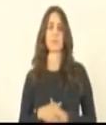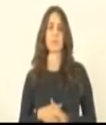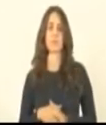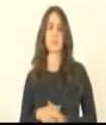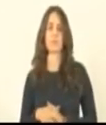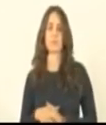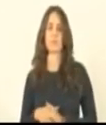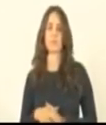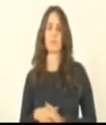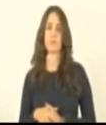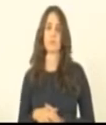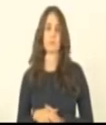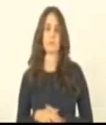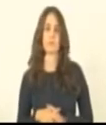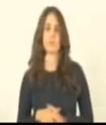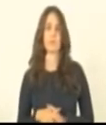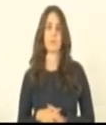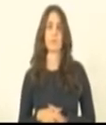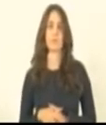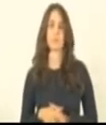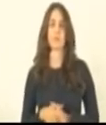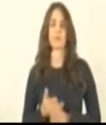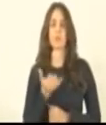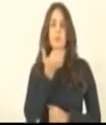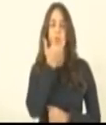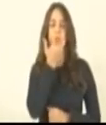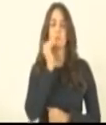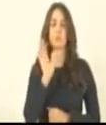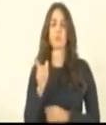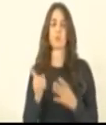ministra é o quarto. Já foi votado.